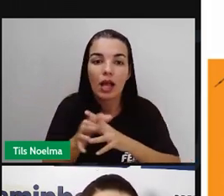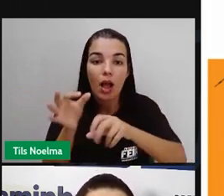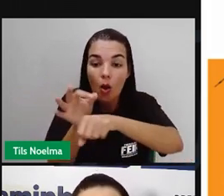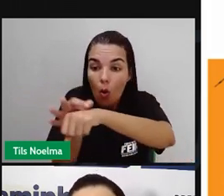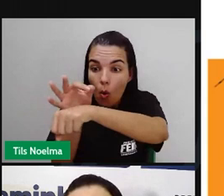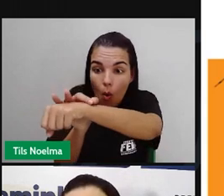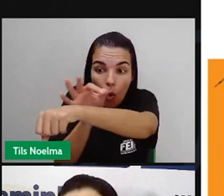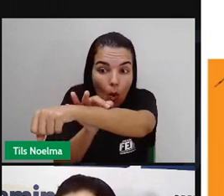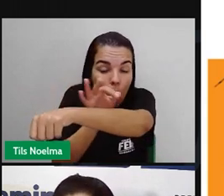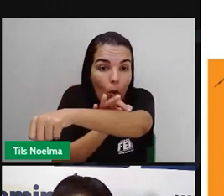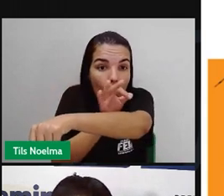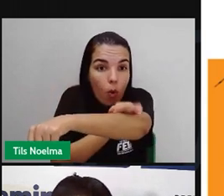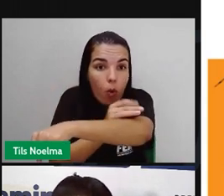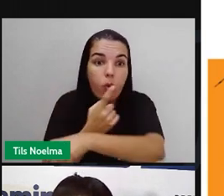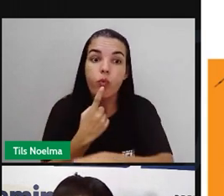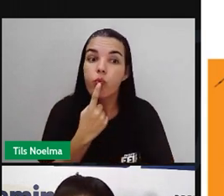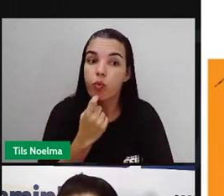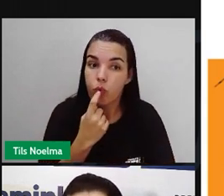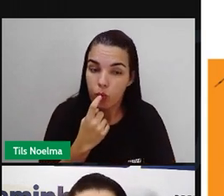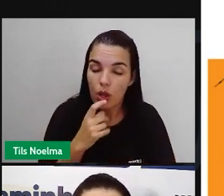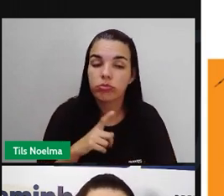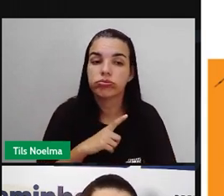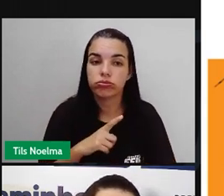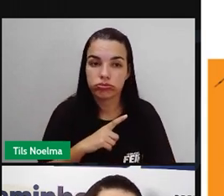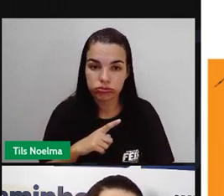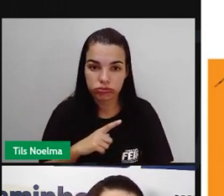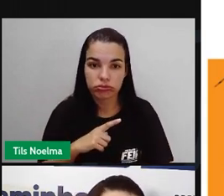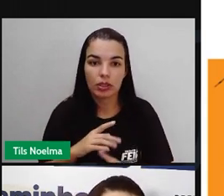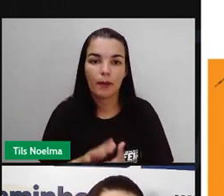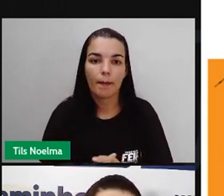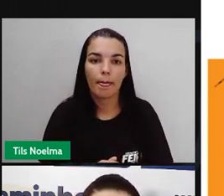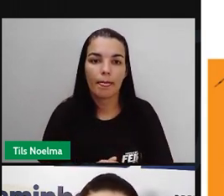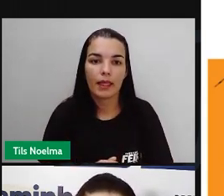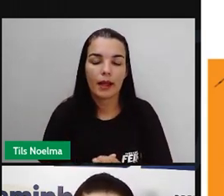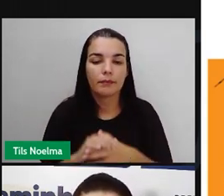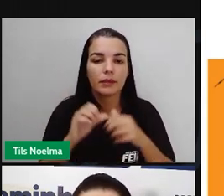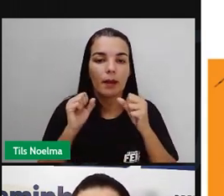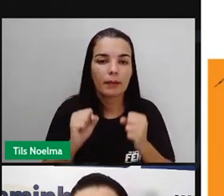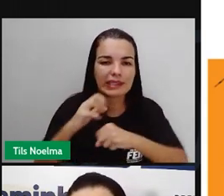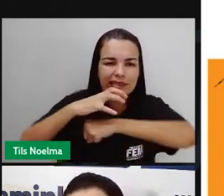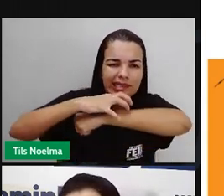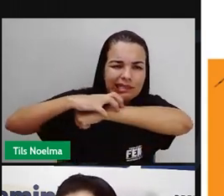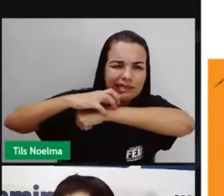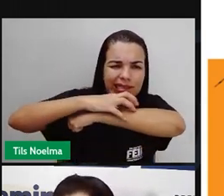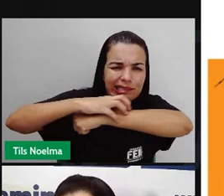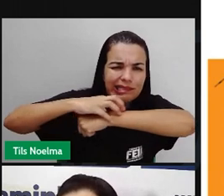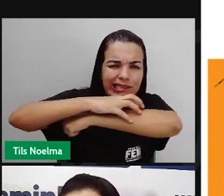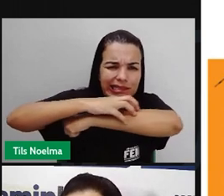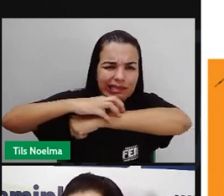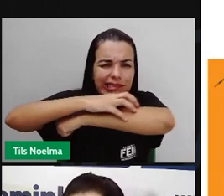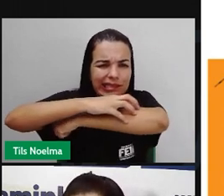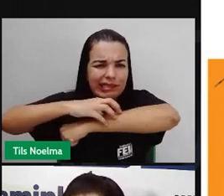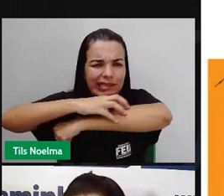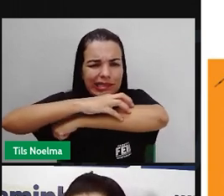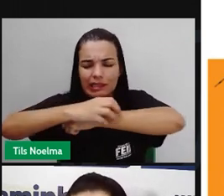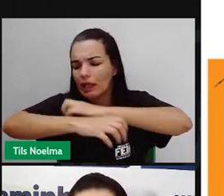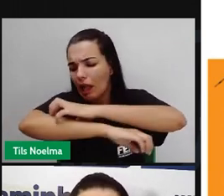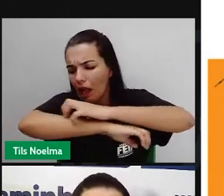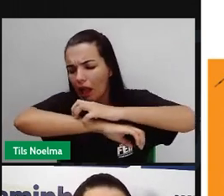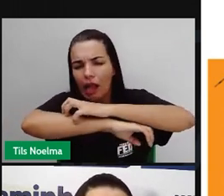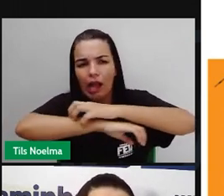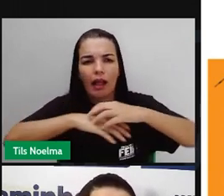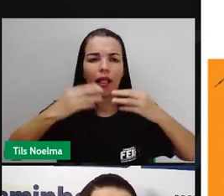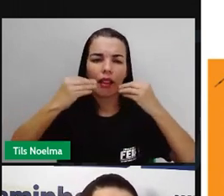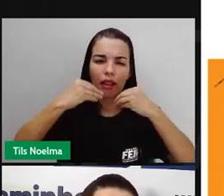vermelhas na pele, pode estar presente. Prurido, né? Coceira, pode estar presente de forma leve.